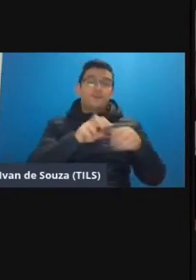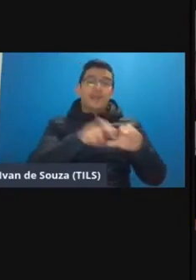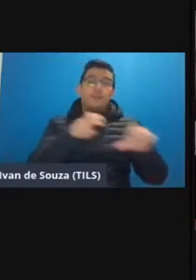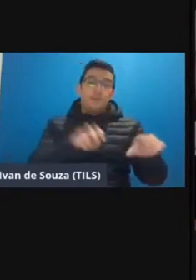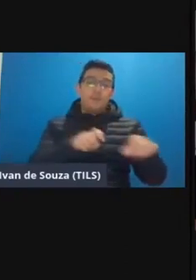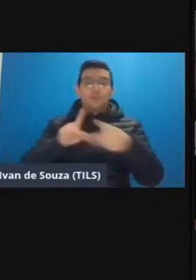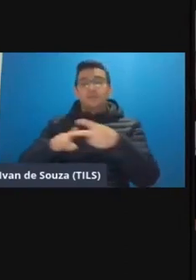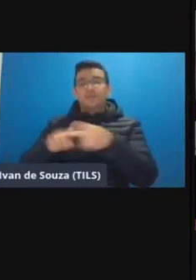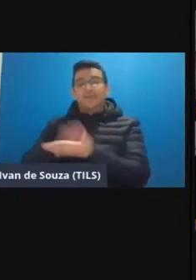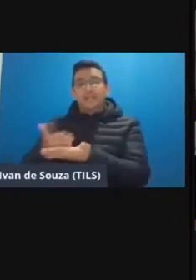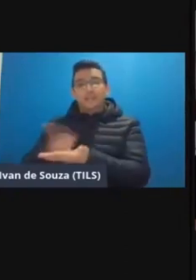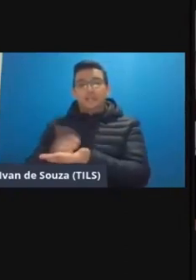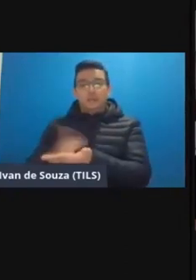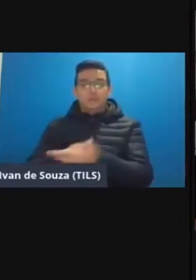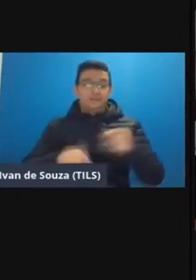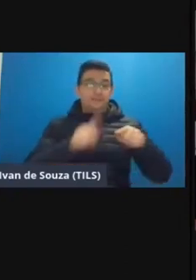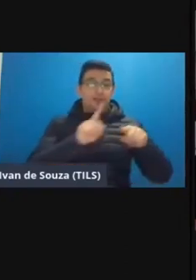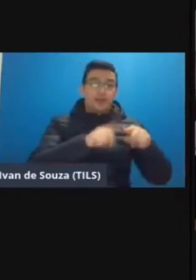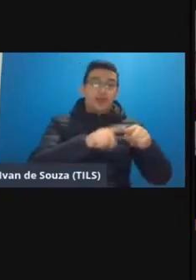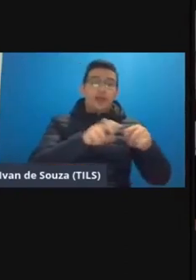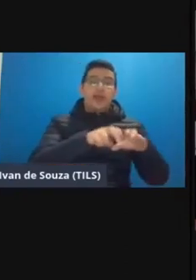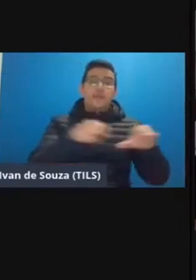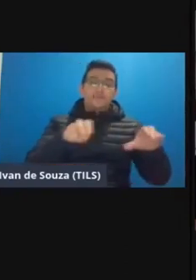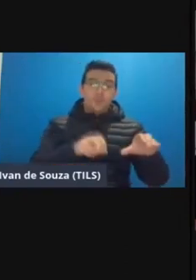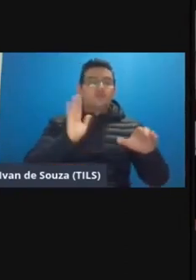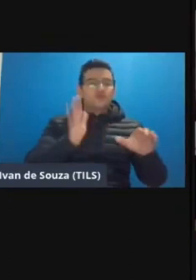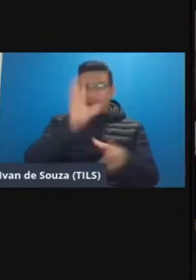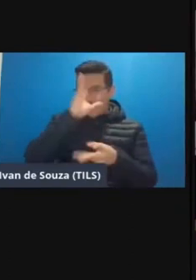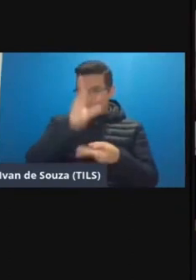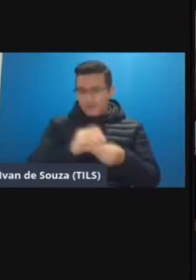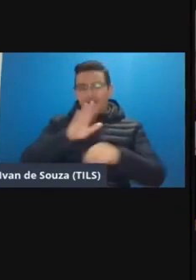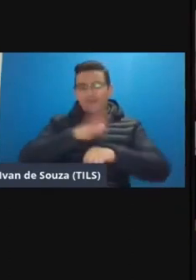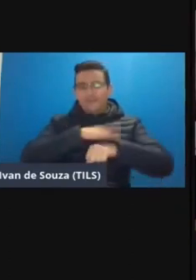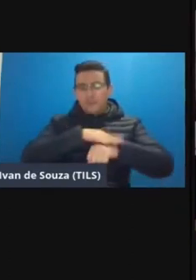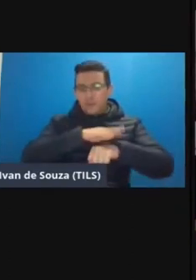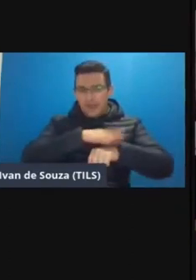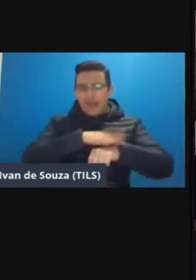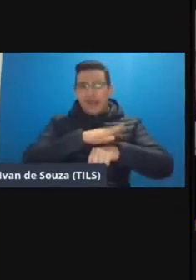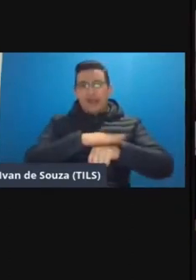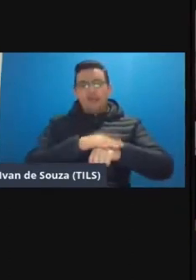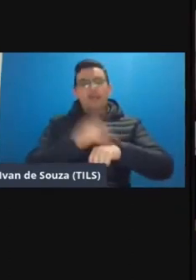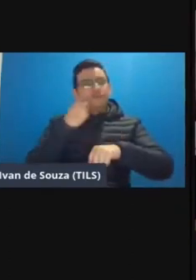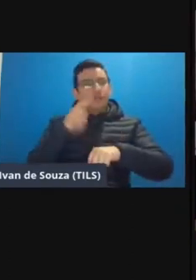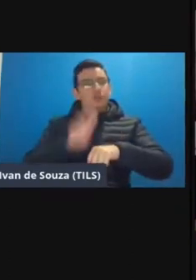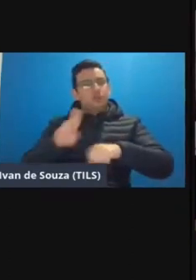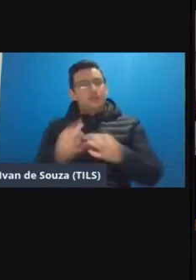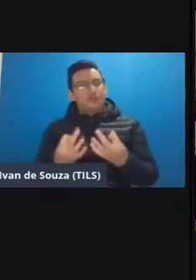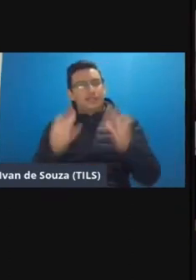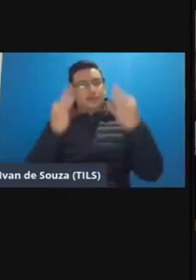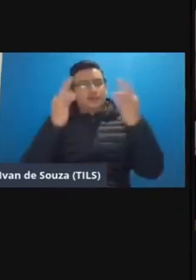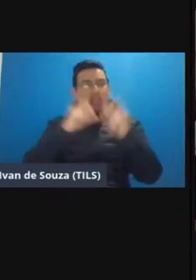ensino híbrido o remoto Giovana a gente já entendeu que é uma estratégia temporária né mediada pelos recursos tecnológicos